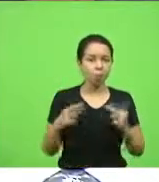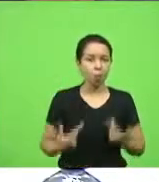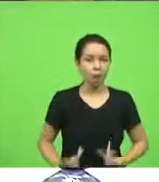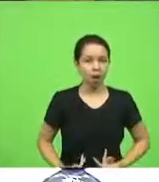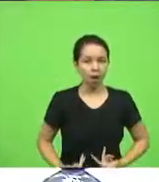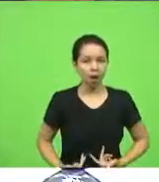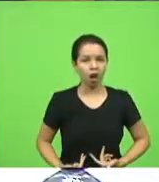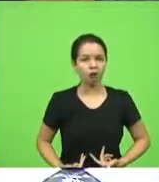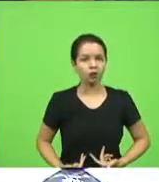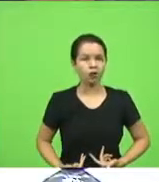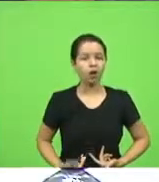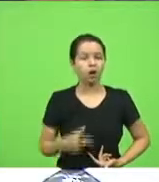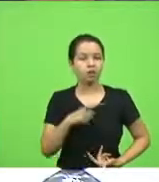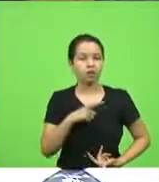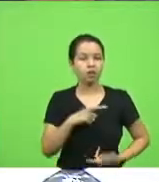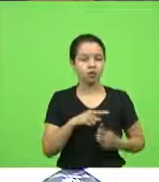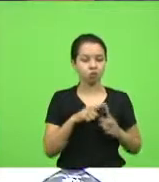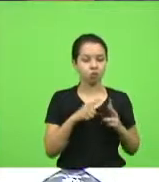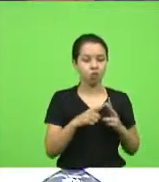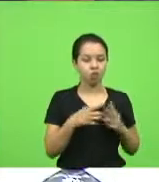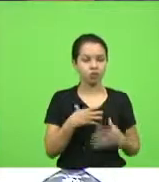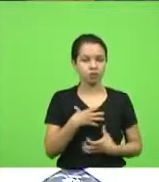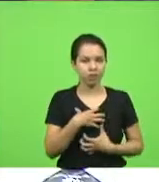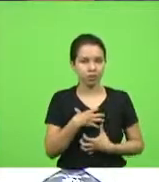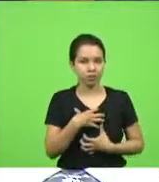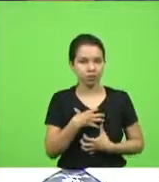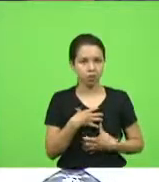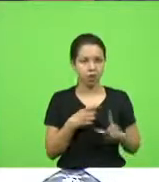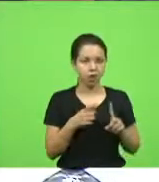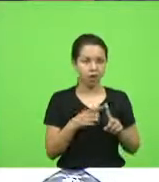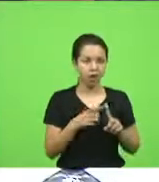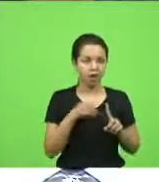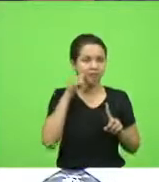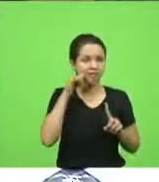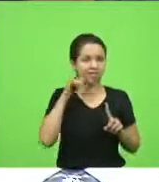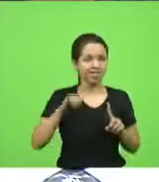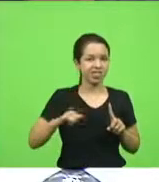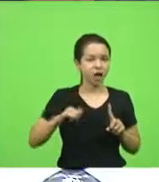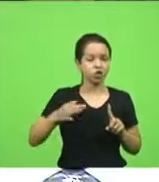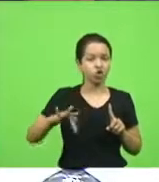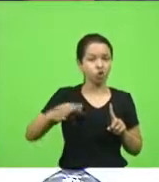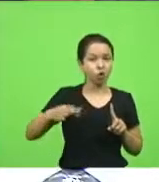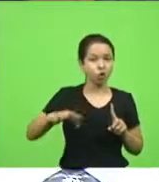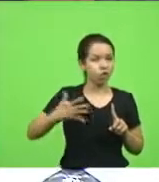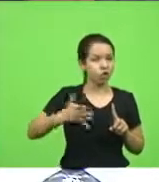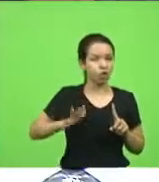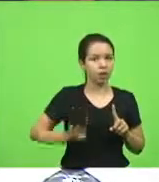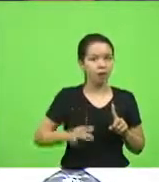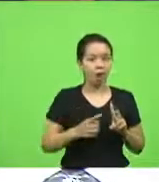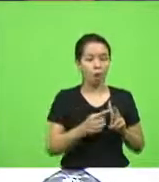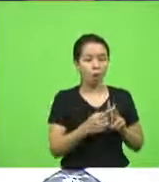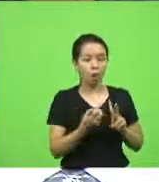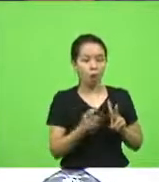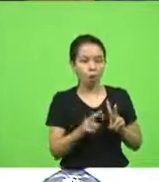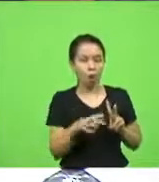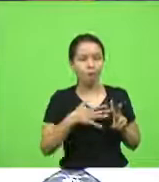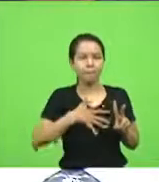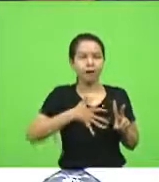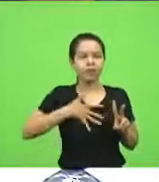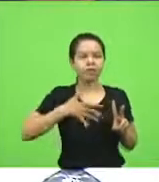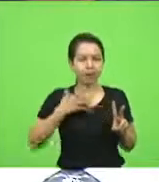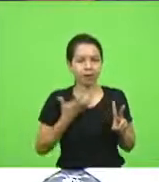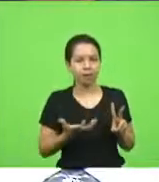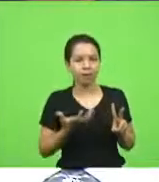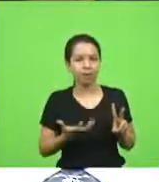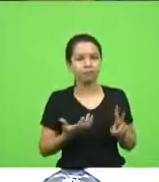por dois sentimentos, ou para evitar a dor ou para procurar o prazer, é só isso. Então,